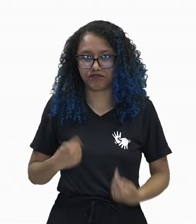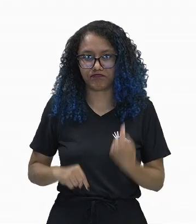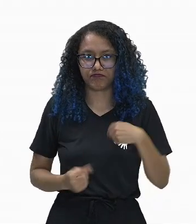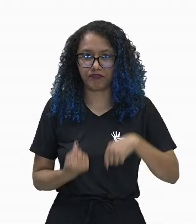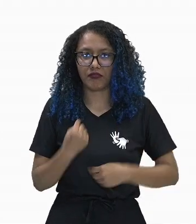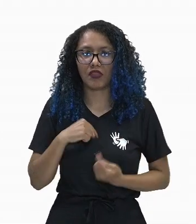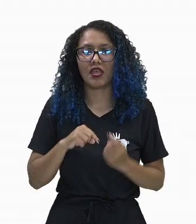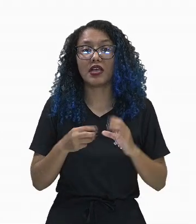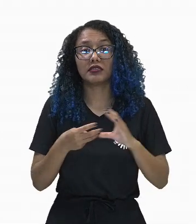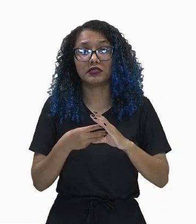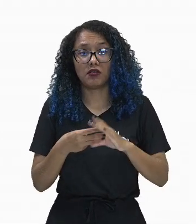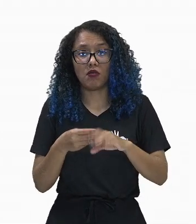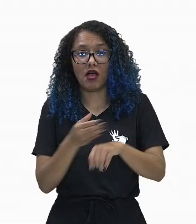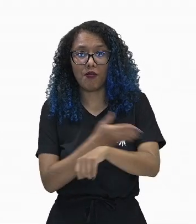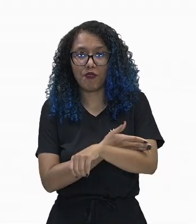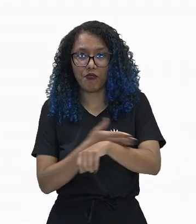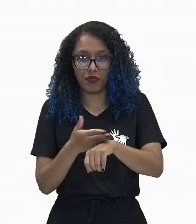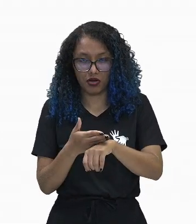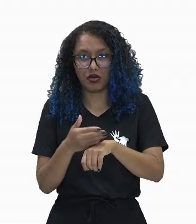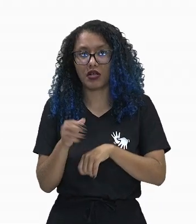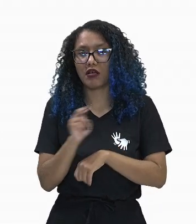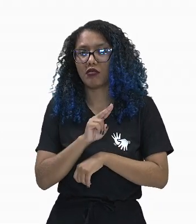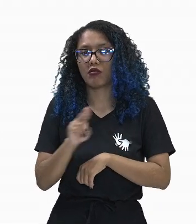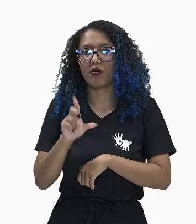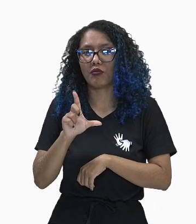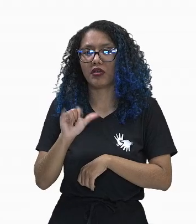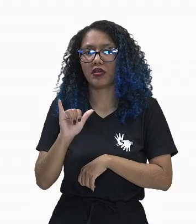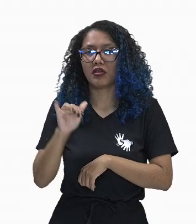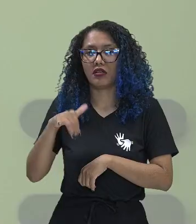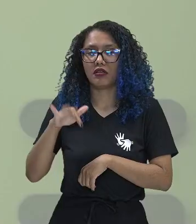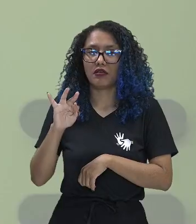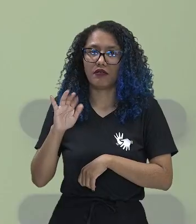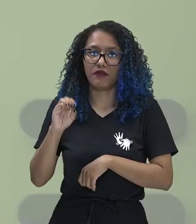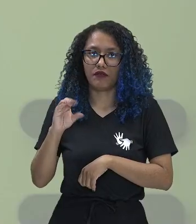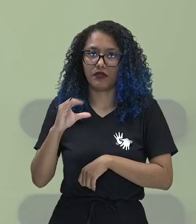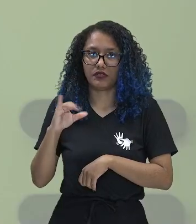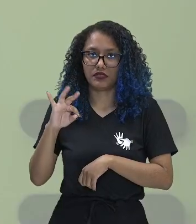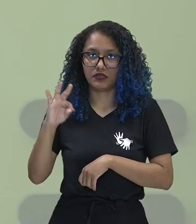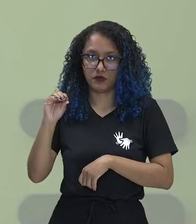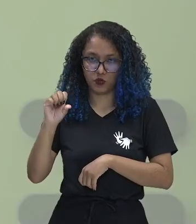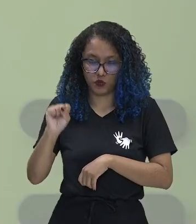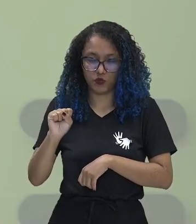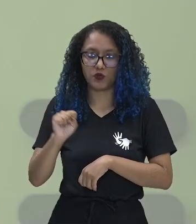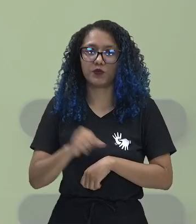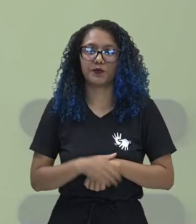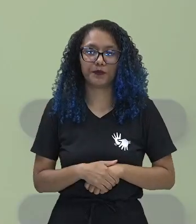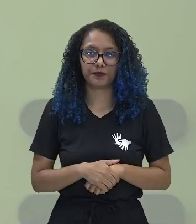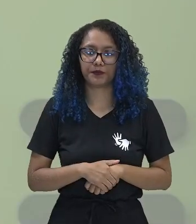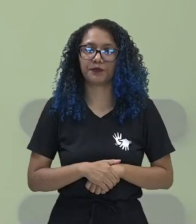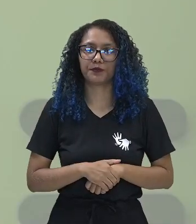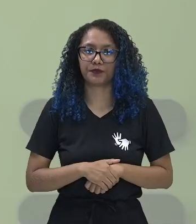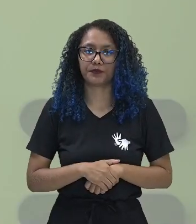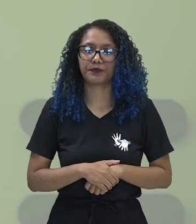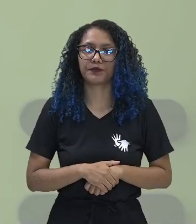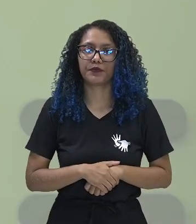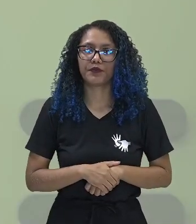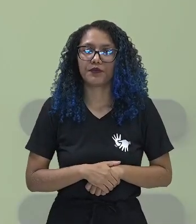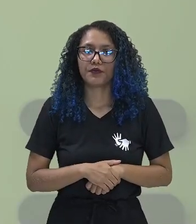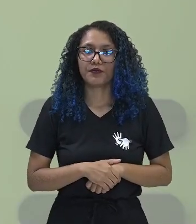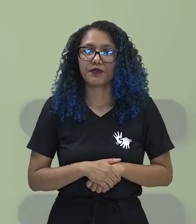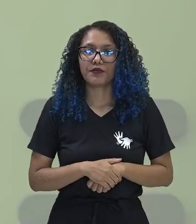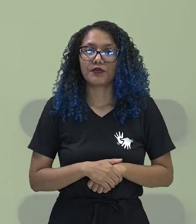do sangue, que são chamadas de linfócitos. Aí nós trazemos alguns componentes,